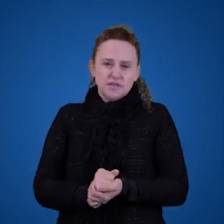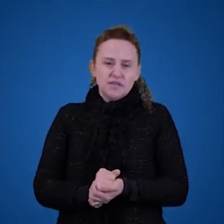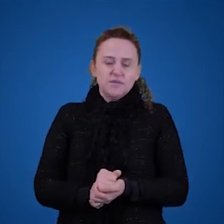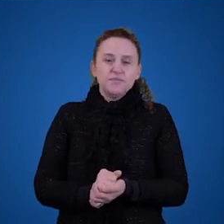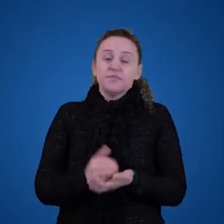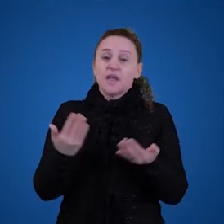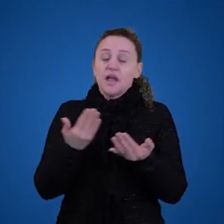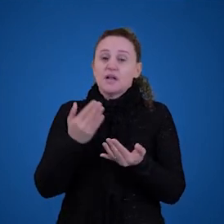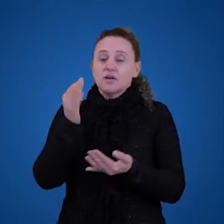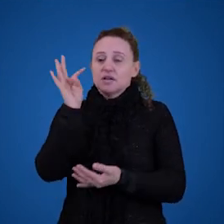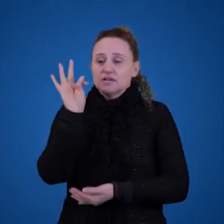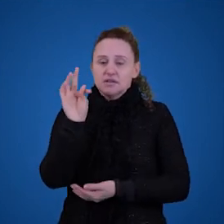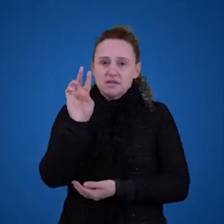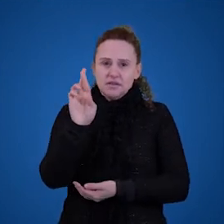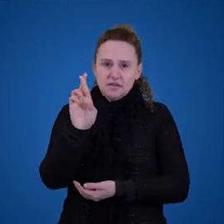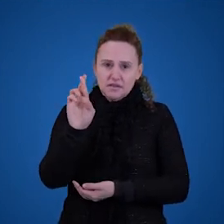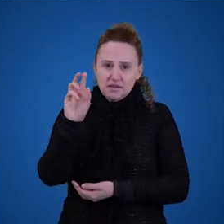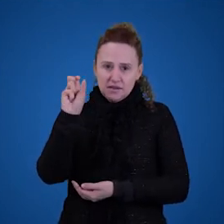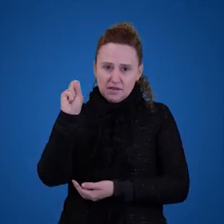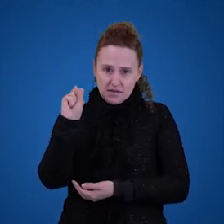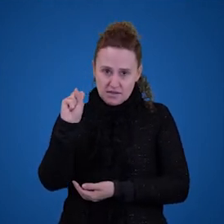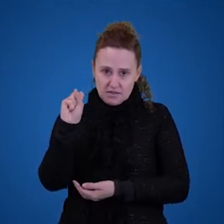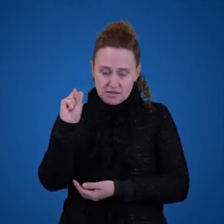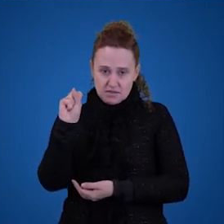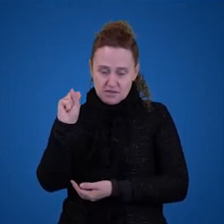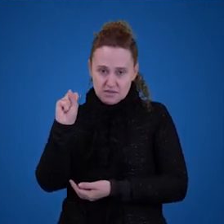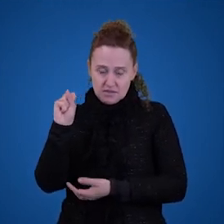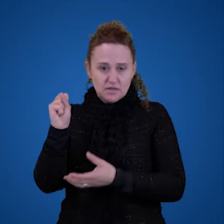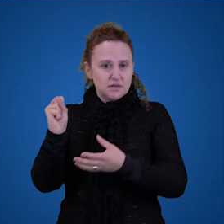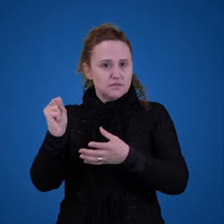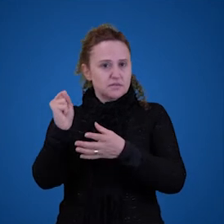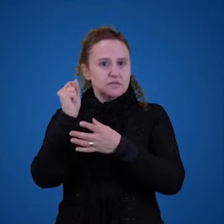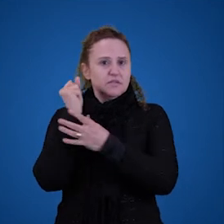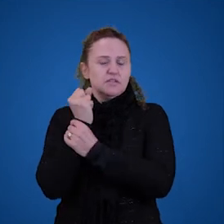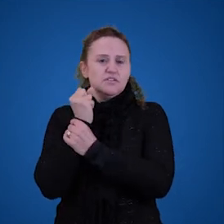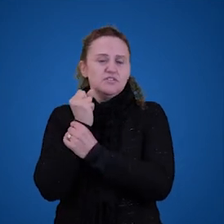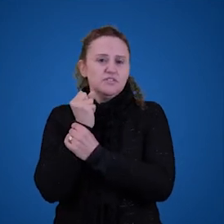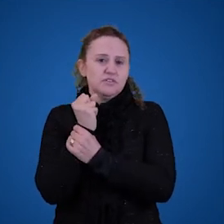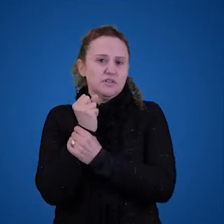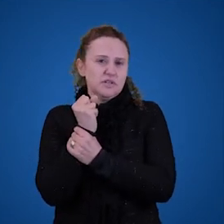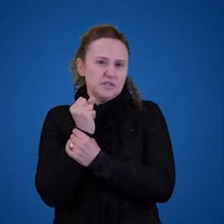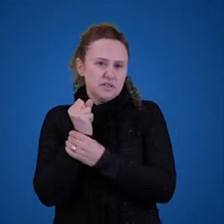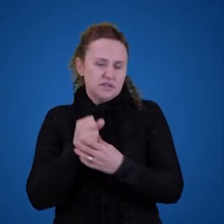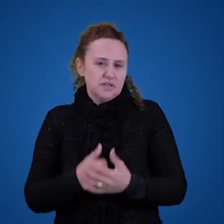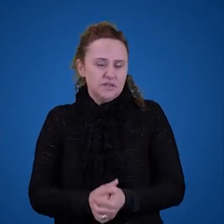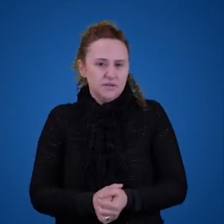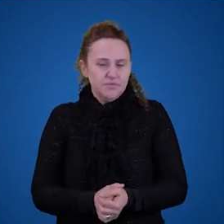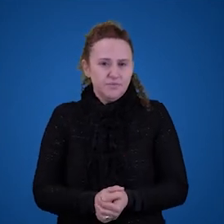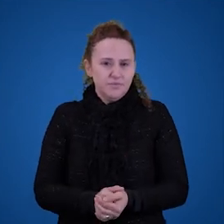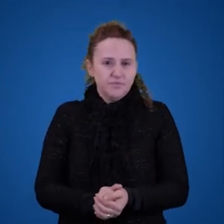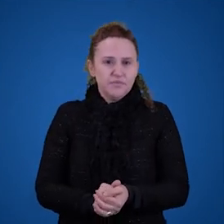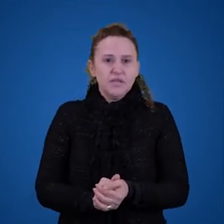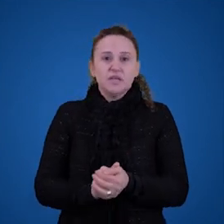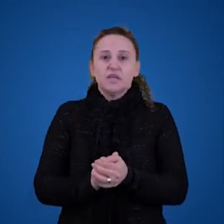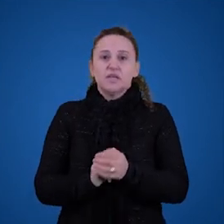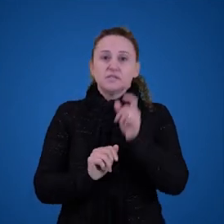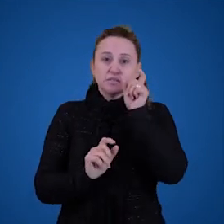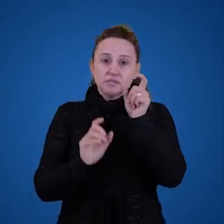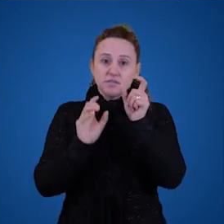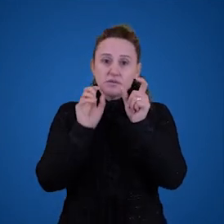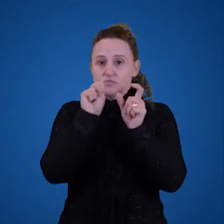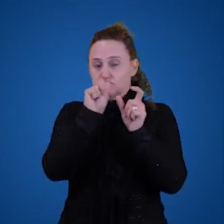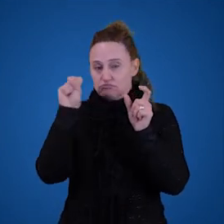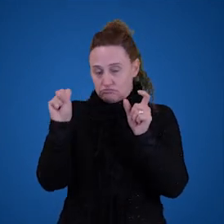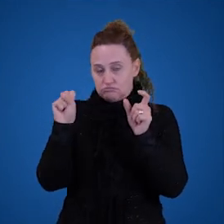na cabeça de vocês. Bem, nessa TRS, ela defende que os termos singulares adquirem o significado que